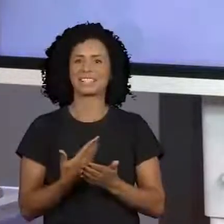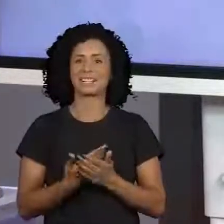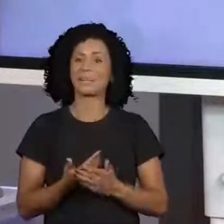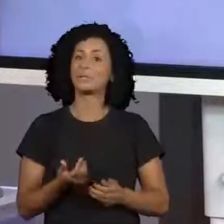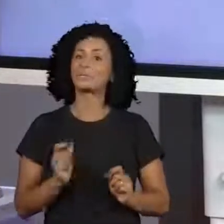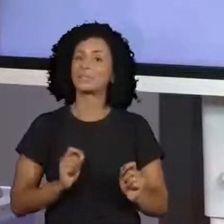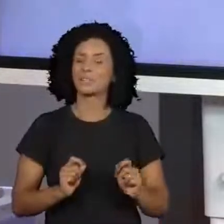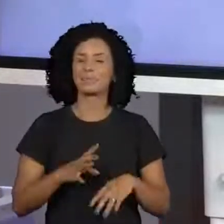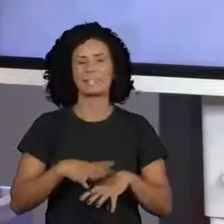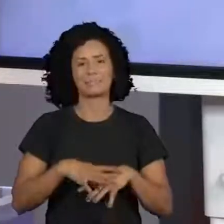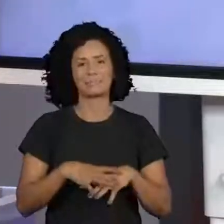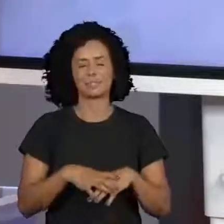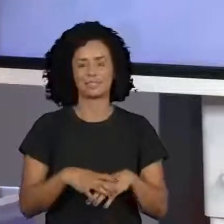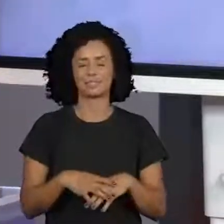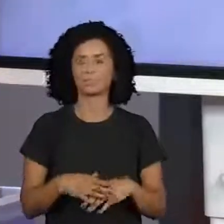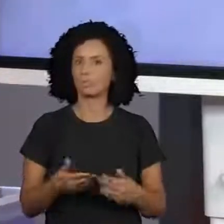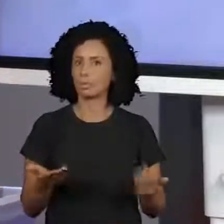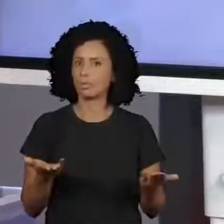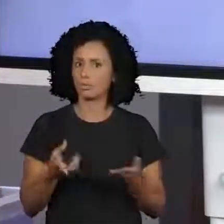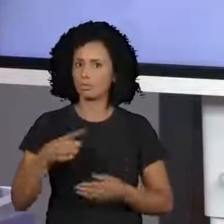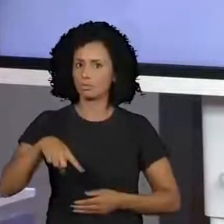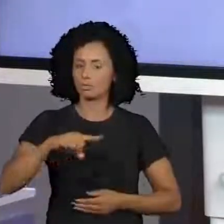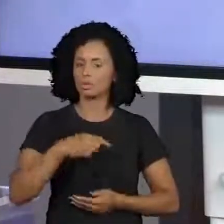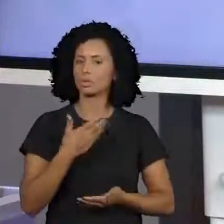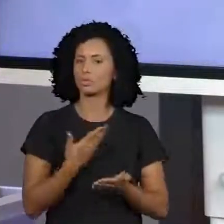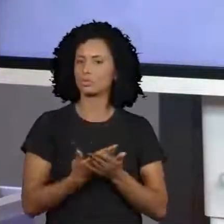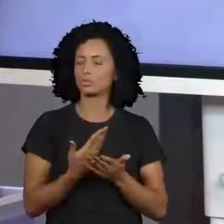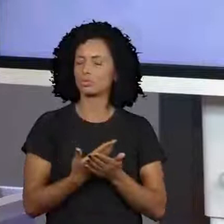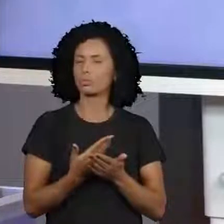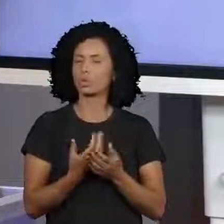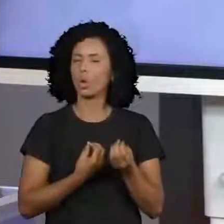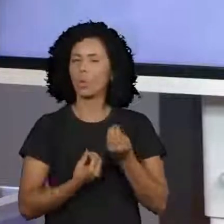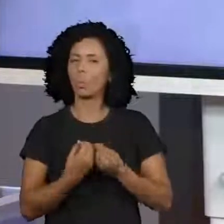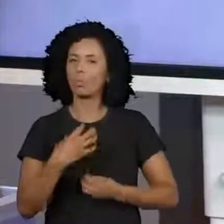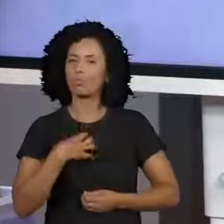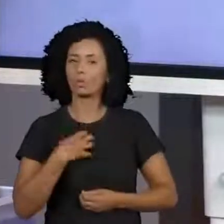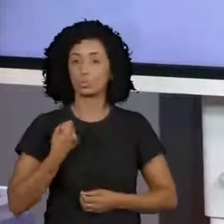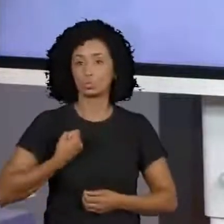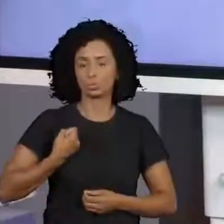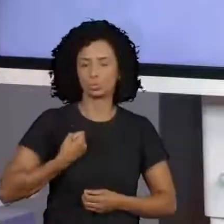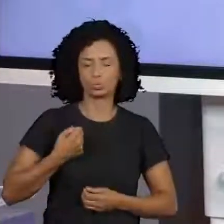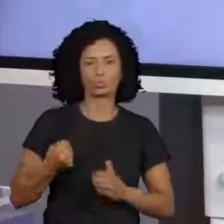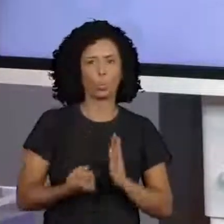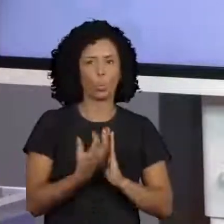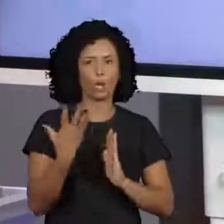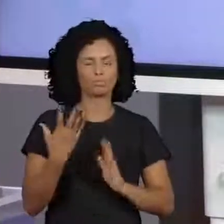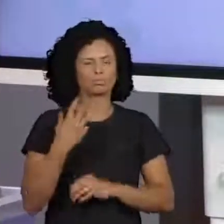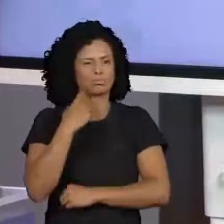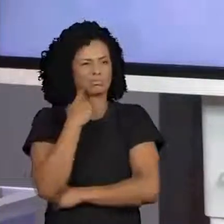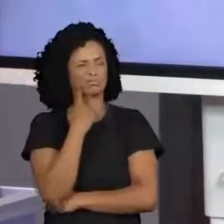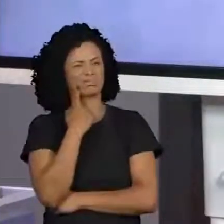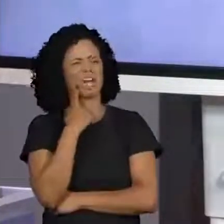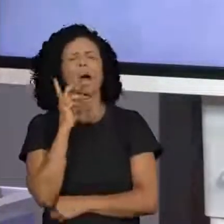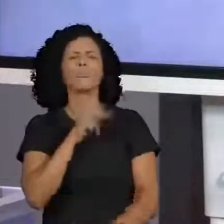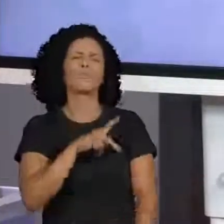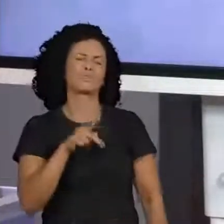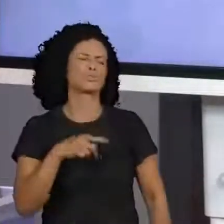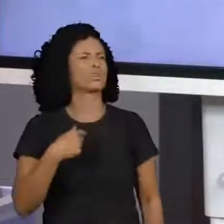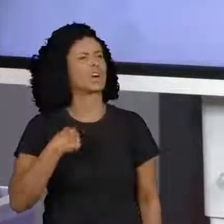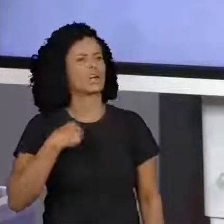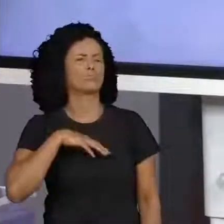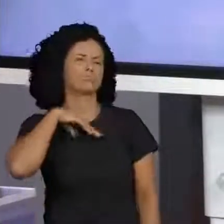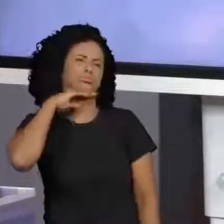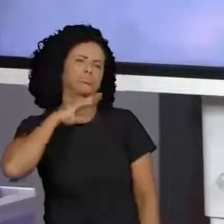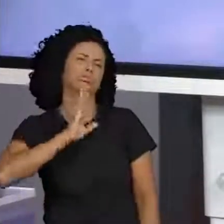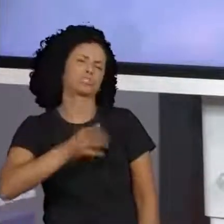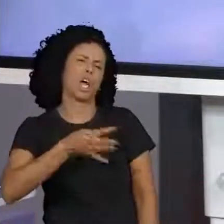Para a aula de hoje, a gente vai estudar os números. Ah, professora, mas eu já venho estudando os números há tanto tempo, eu já estou no quinto